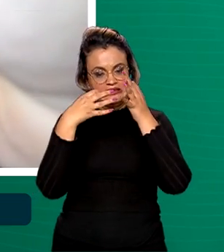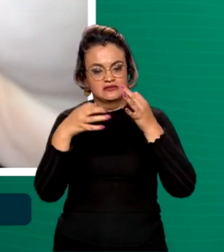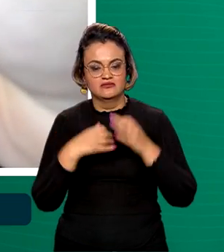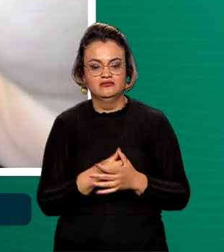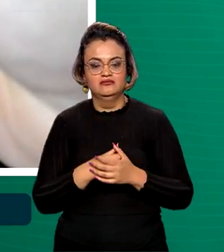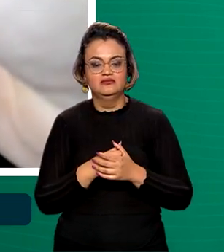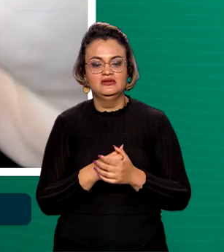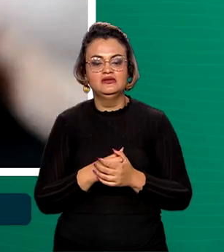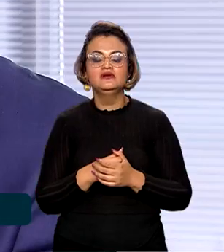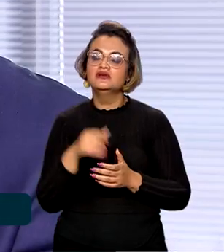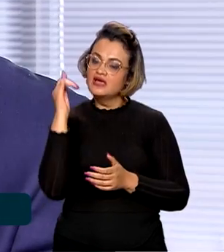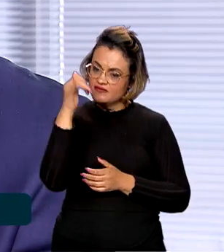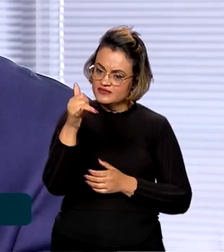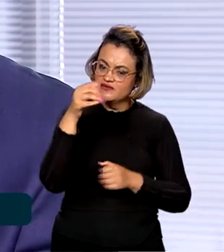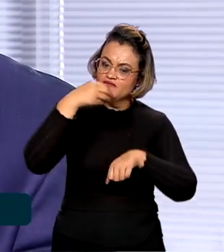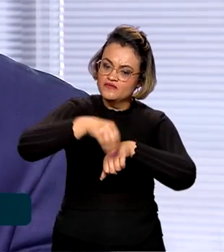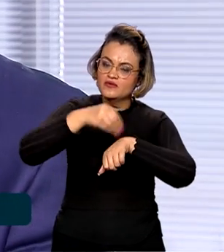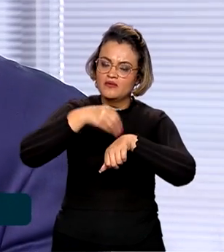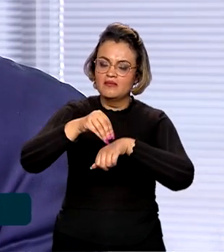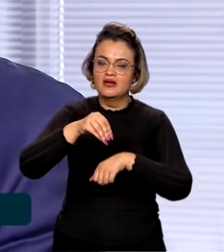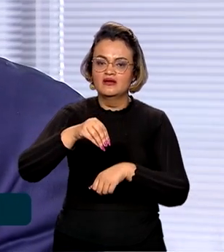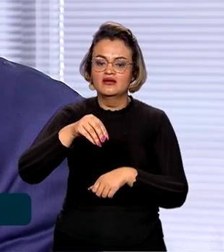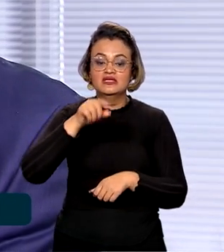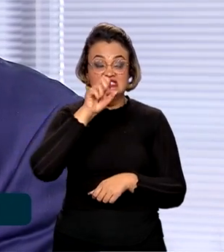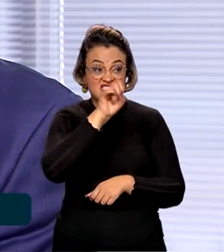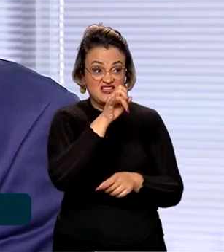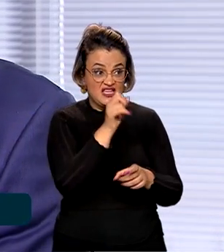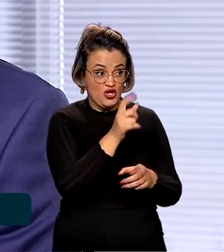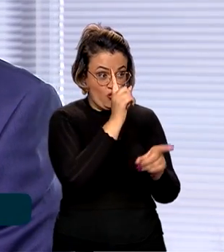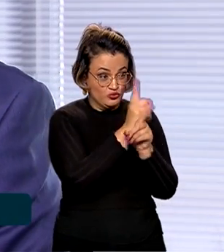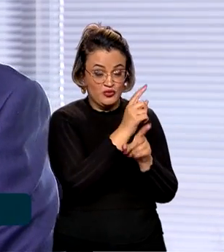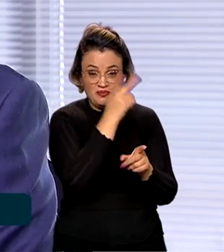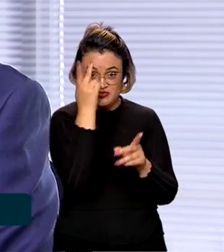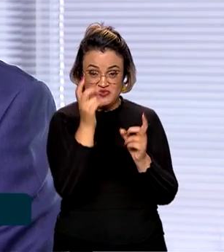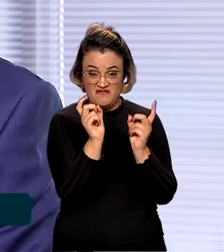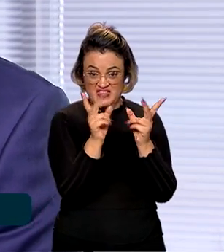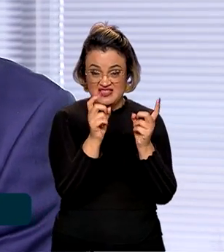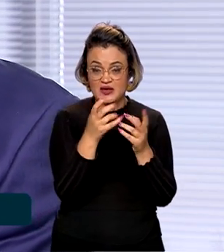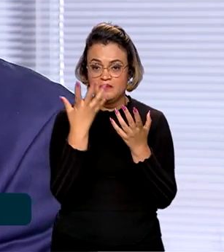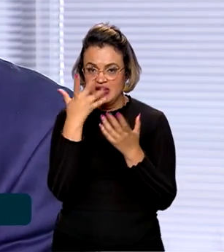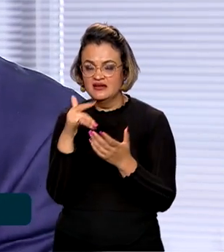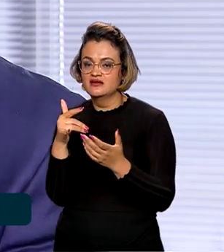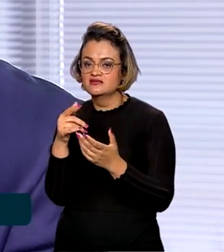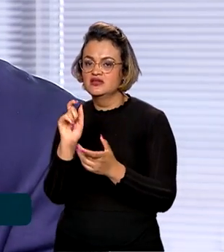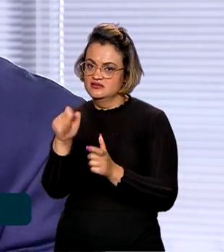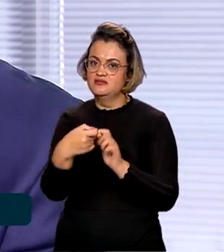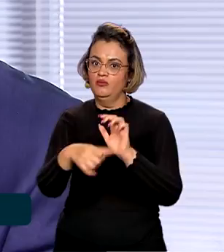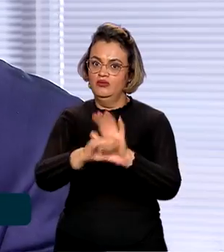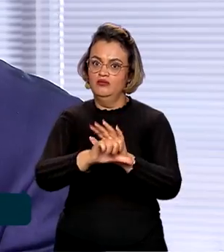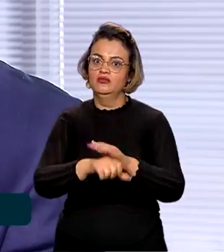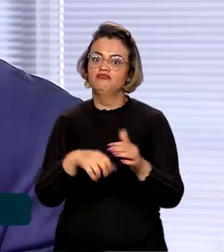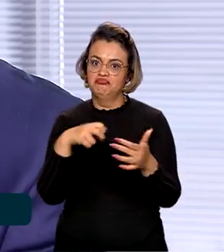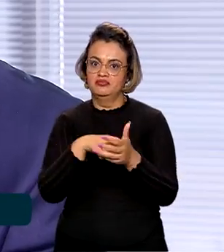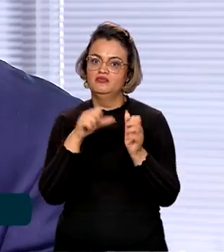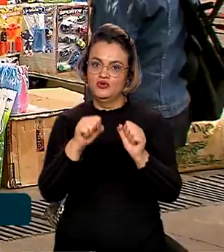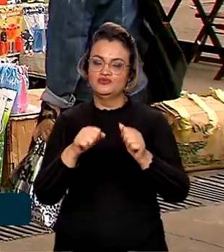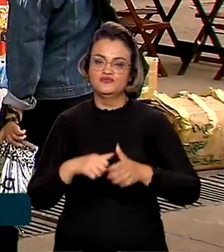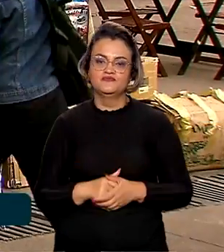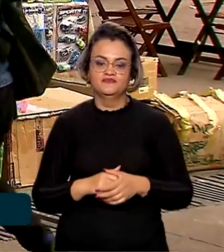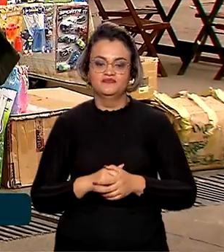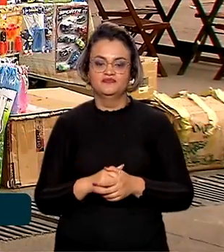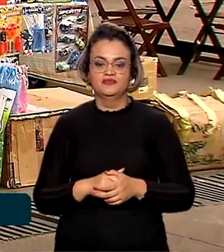informar que o comerciante flagrado vendendo para esse fim está sujeito às penalidades previstas na lei.